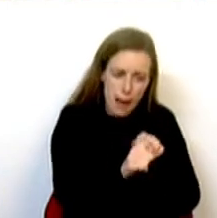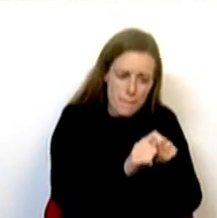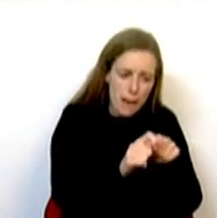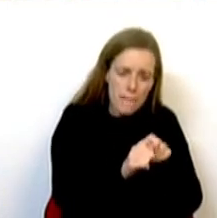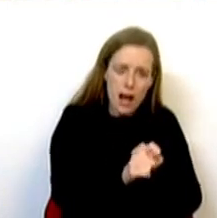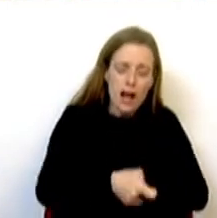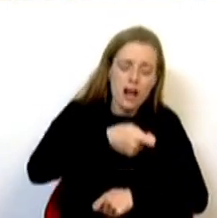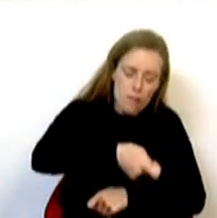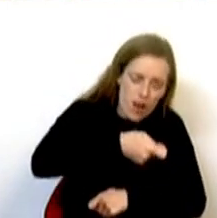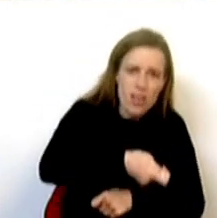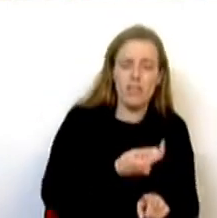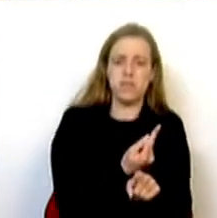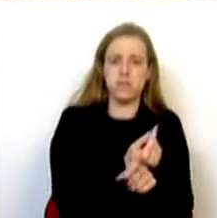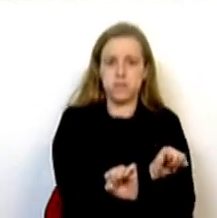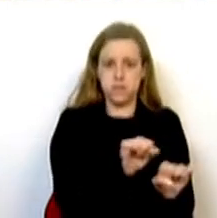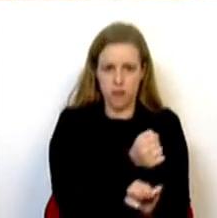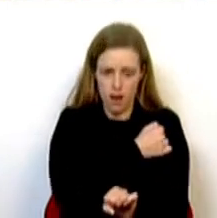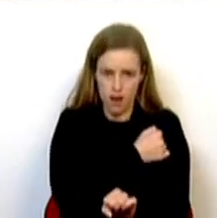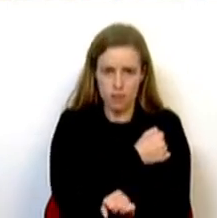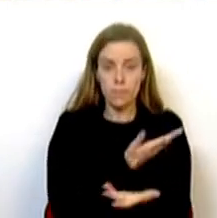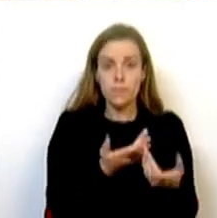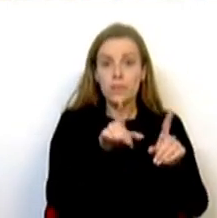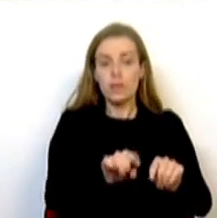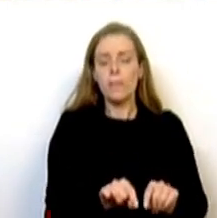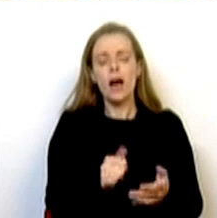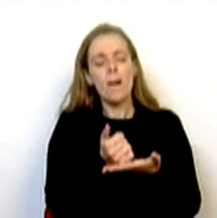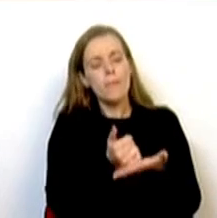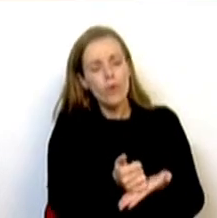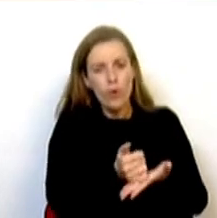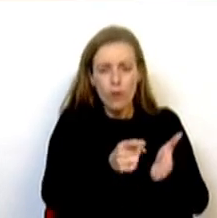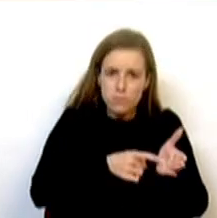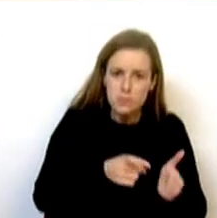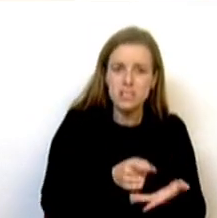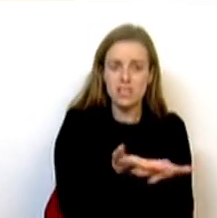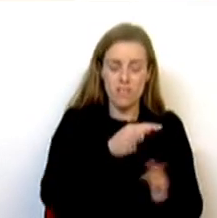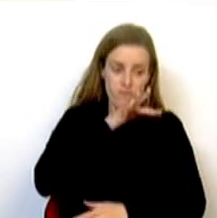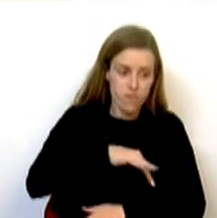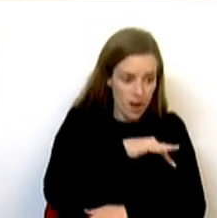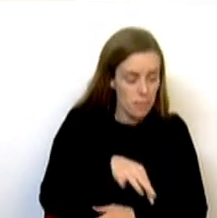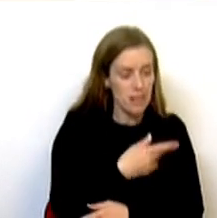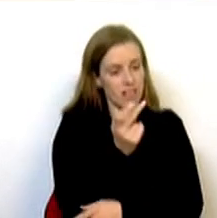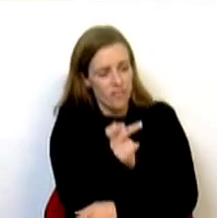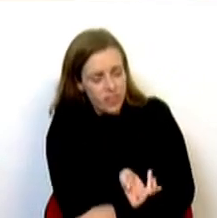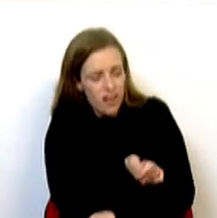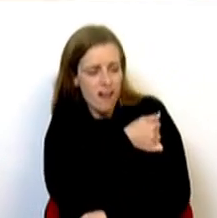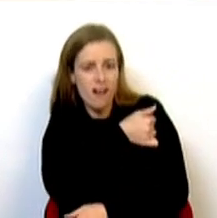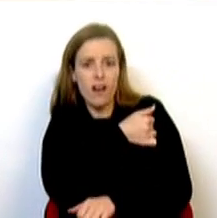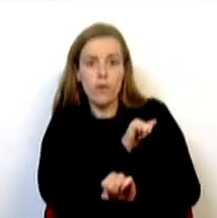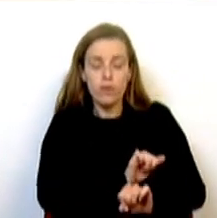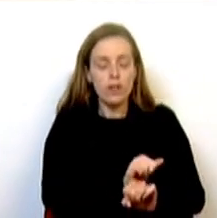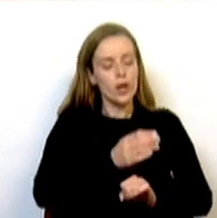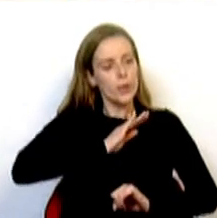E, por isso, uma das propostas que o Governo apresenta é apoio para pagar a renda, para que as famílias fiquem na sua casa com mais